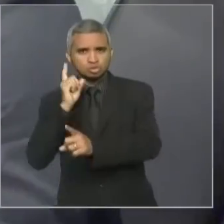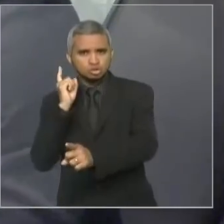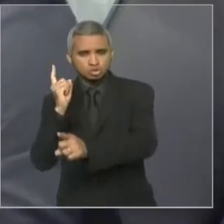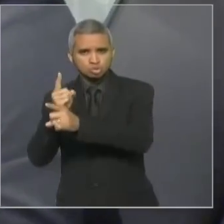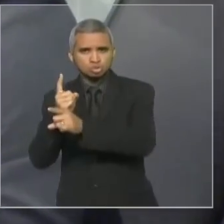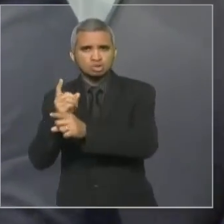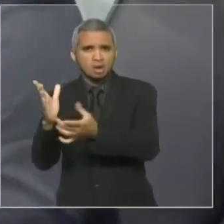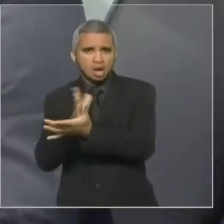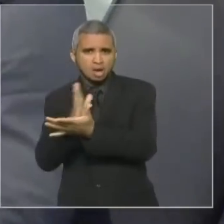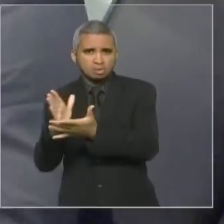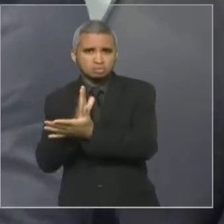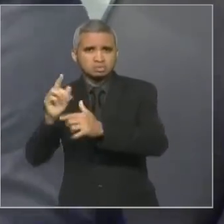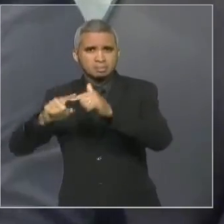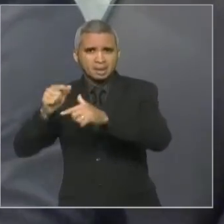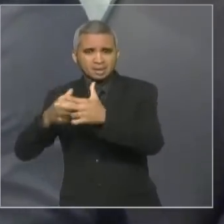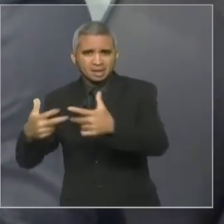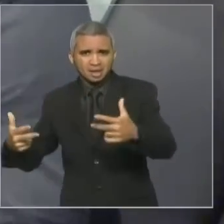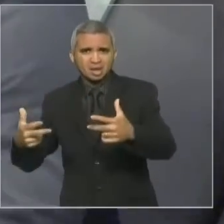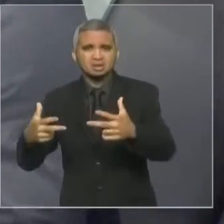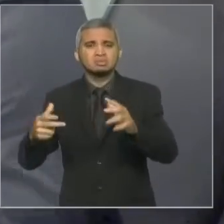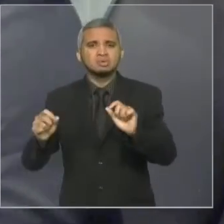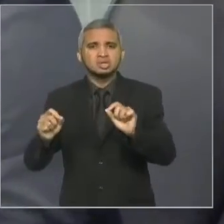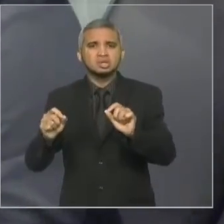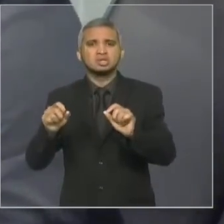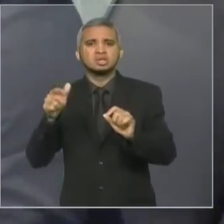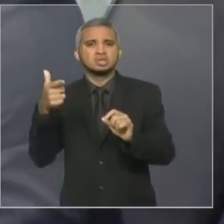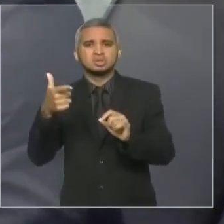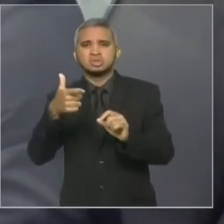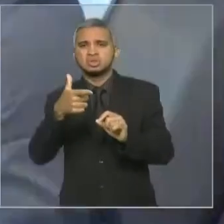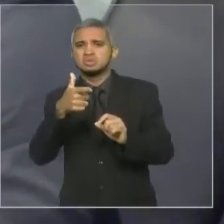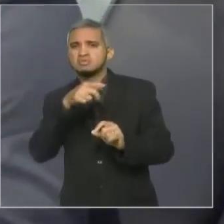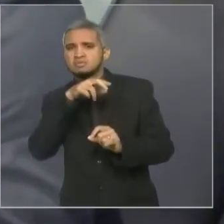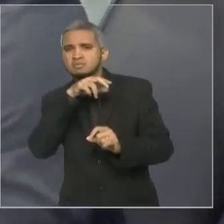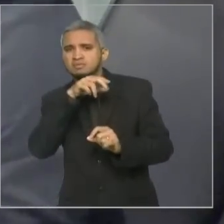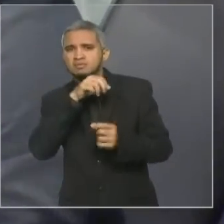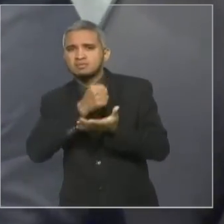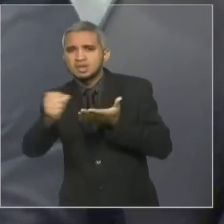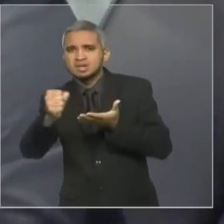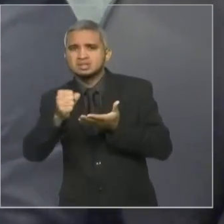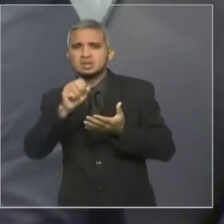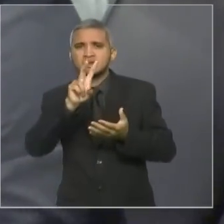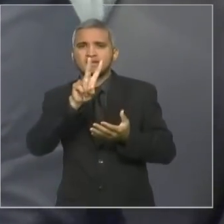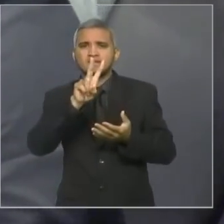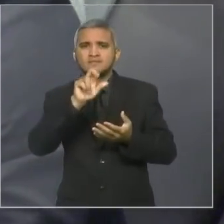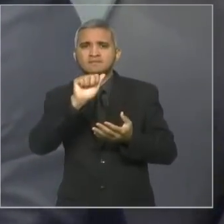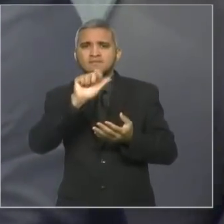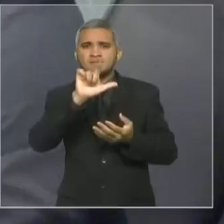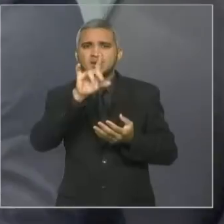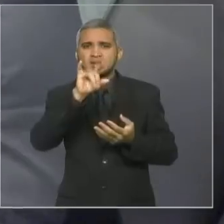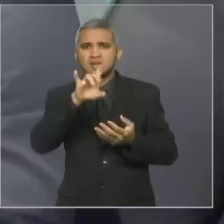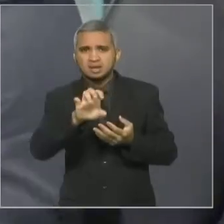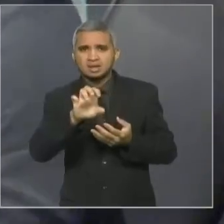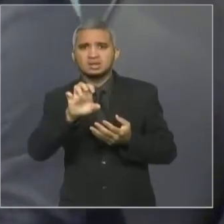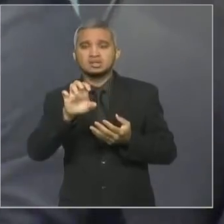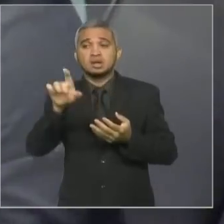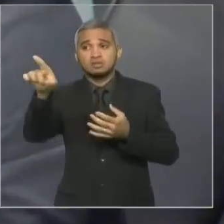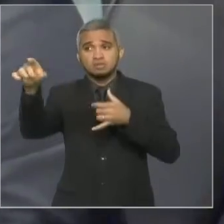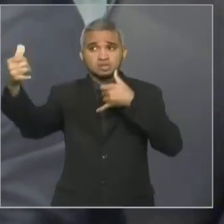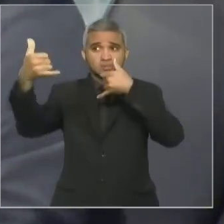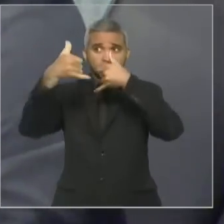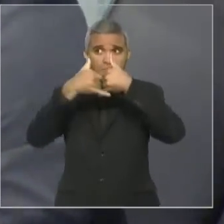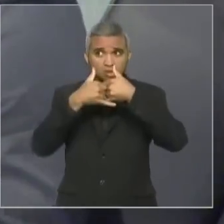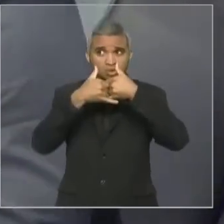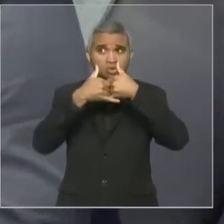normas de defesa do consumidor, senhor me ligou e, de forma truculenta, o senhor queria paralisar as fiscalizações. E eu disse ao senhor